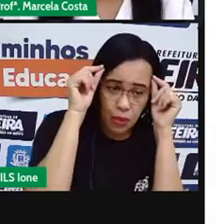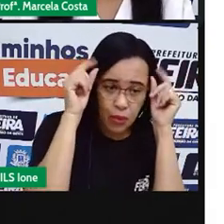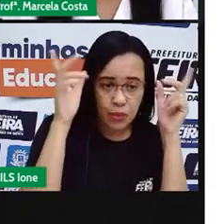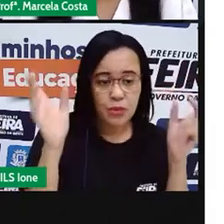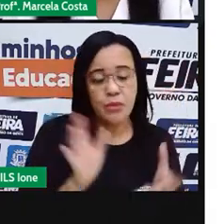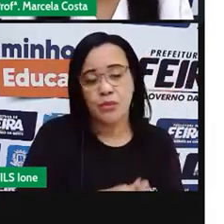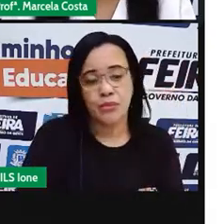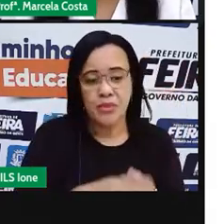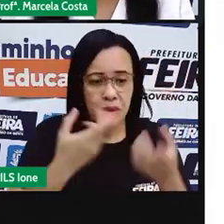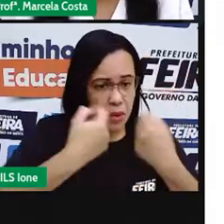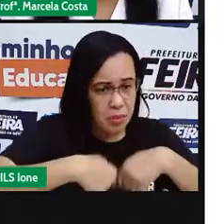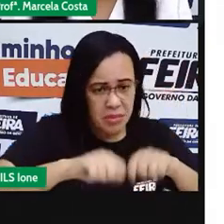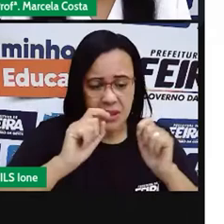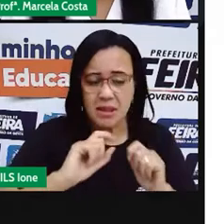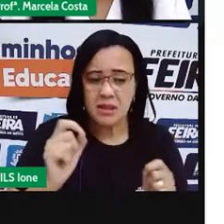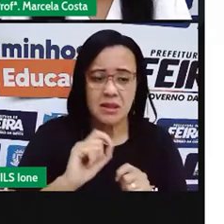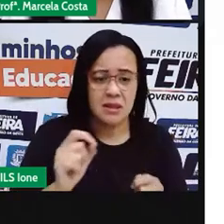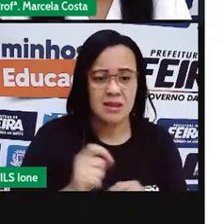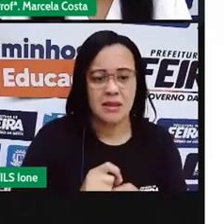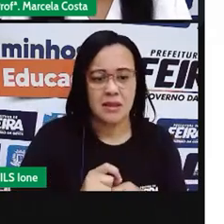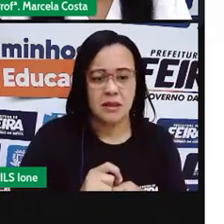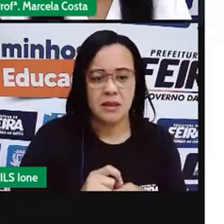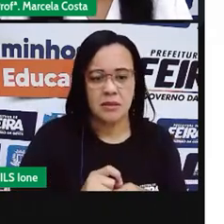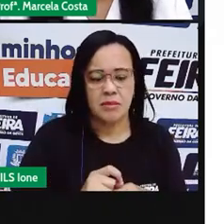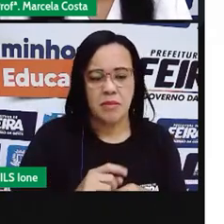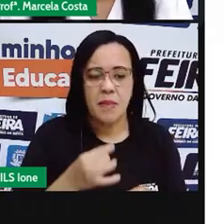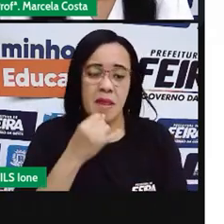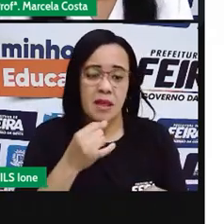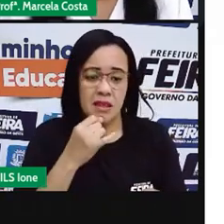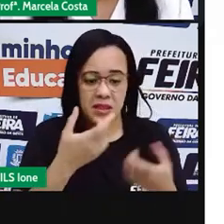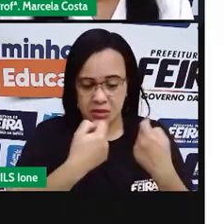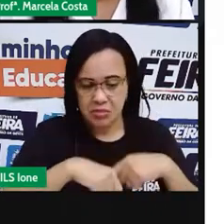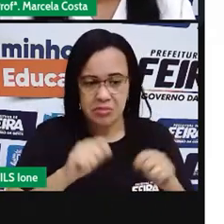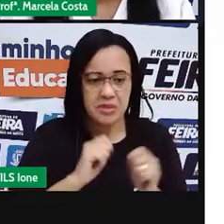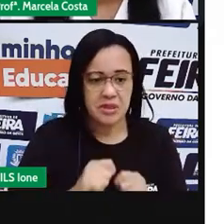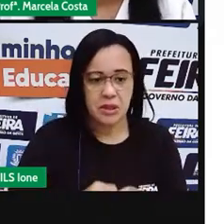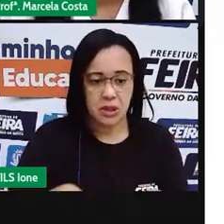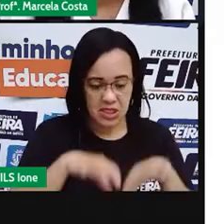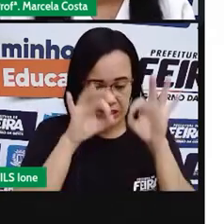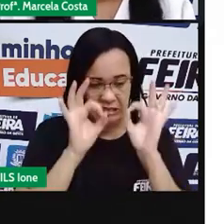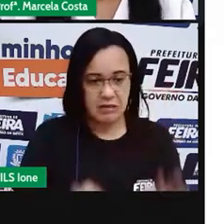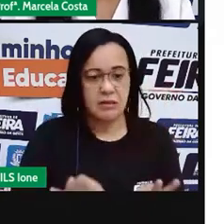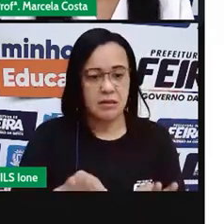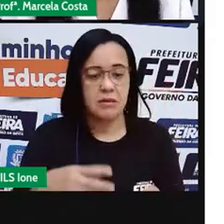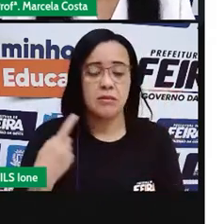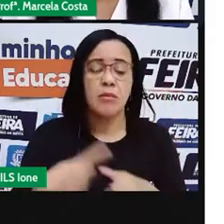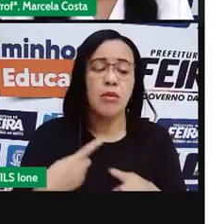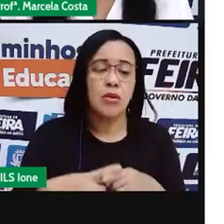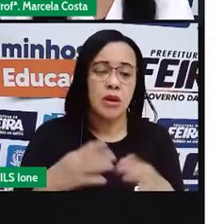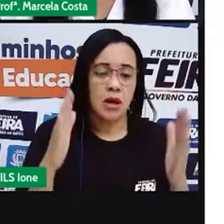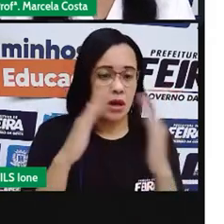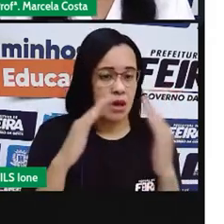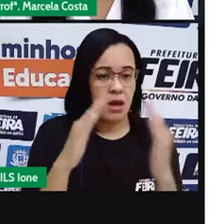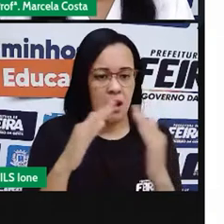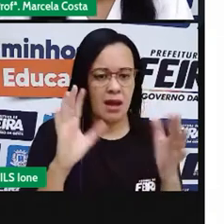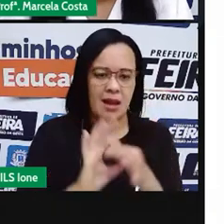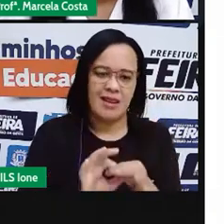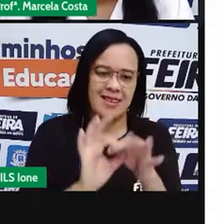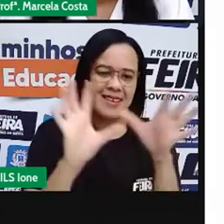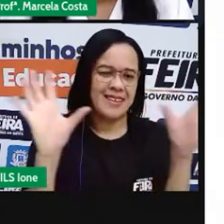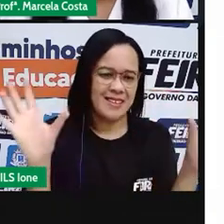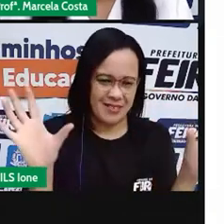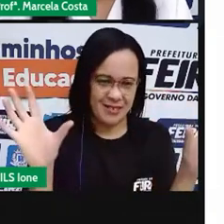observar em outros ambientes de convivência. Mas o importante é lembrar que a